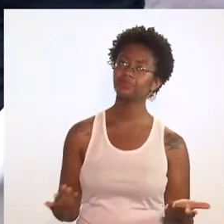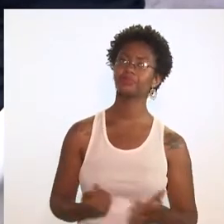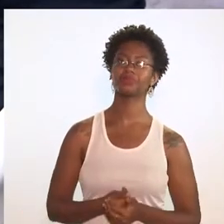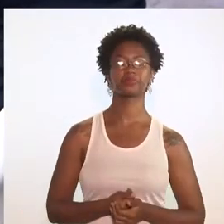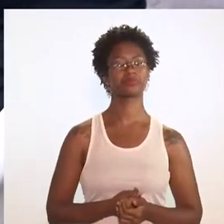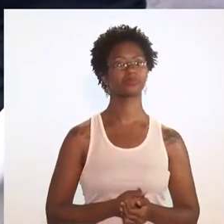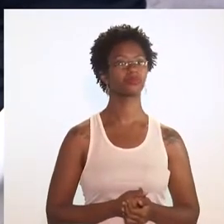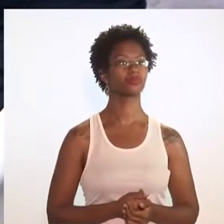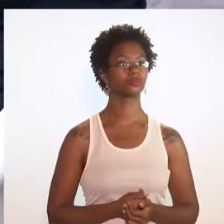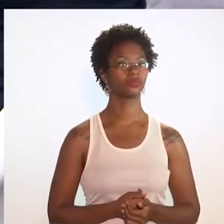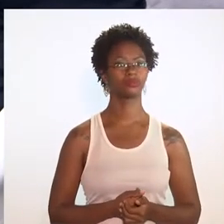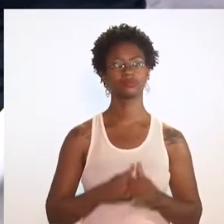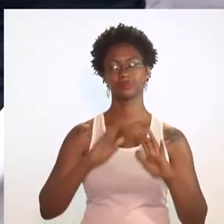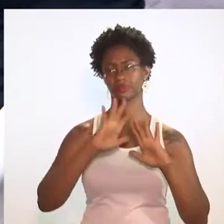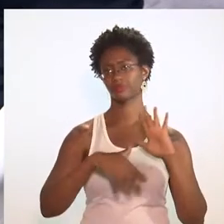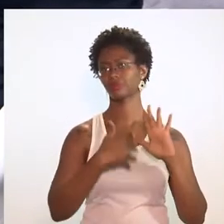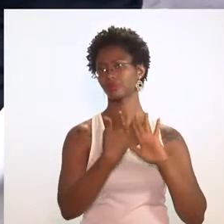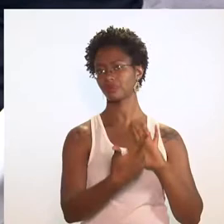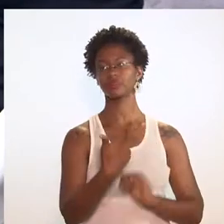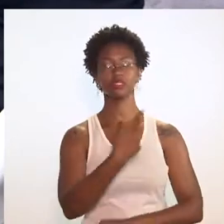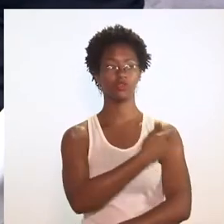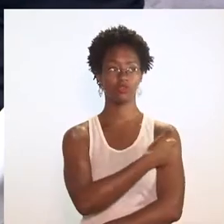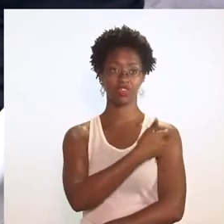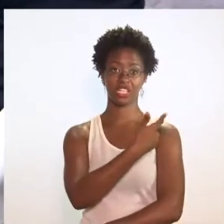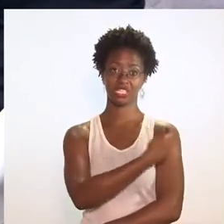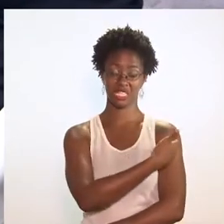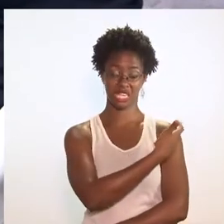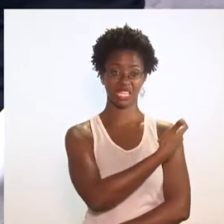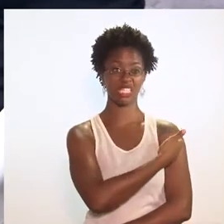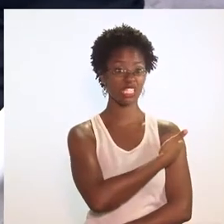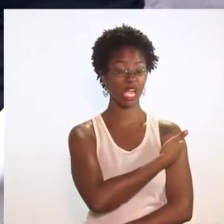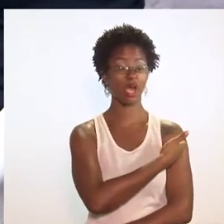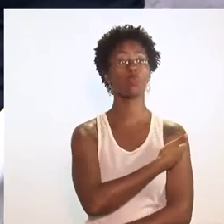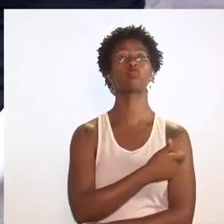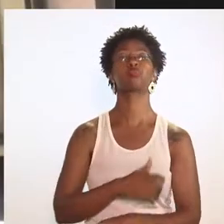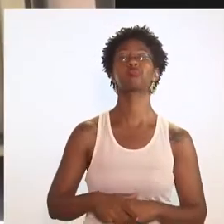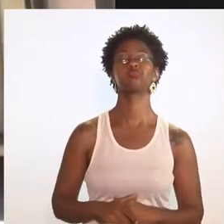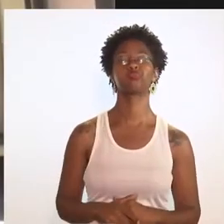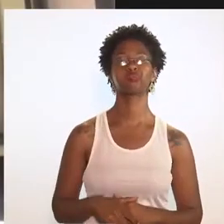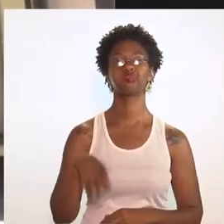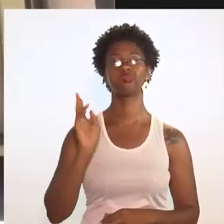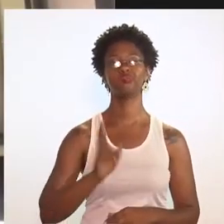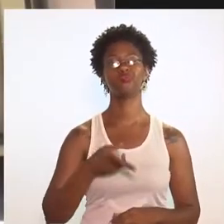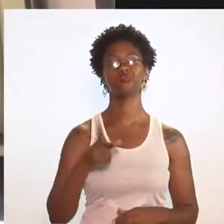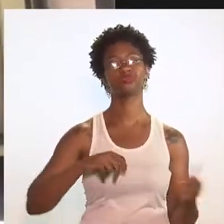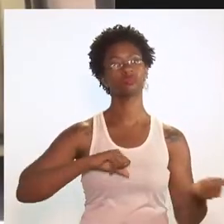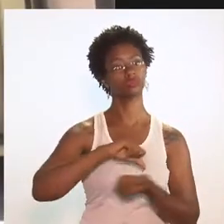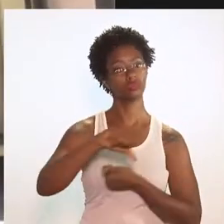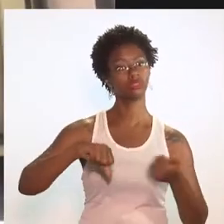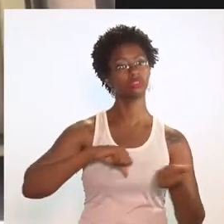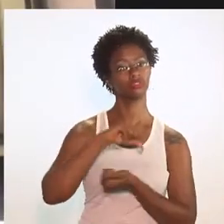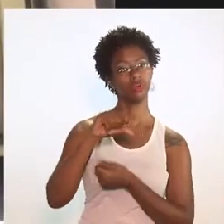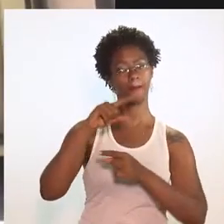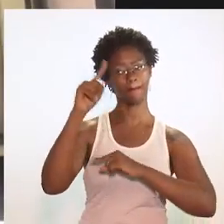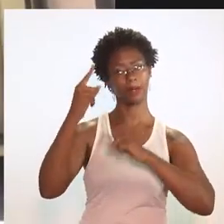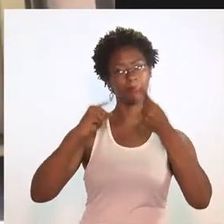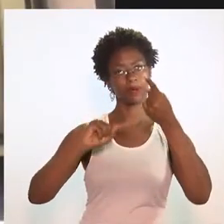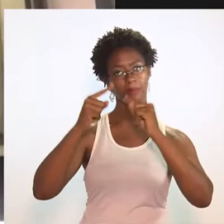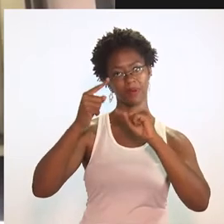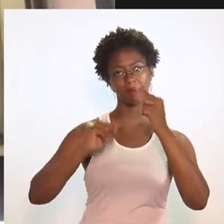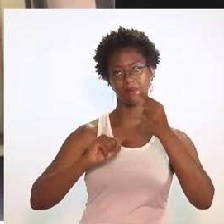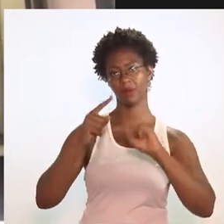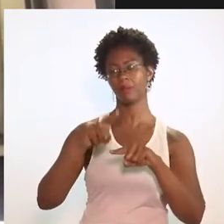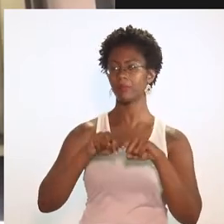qual é o ponto? O cronograma de vacinação, ele está tendo sempre essas modificações que são